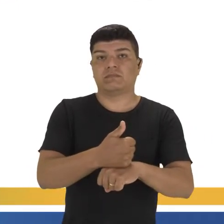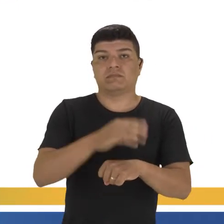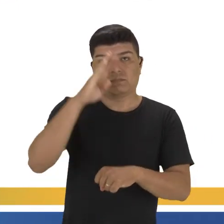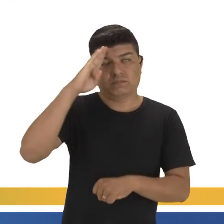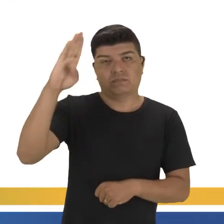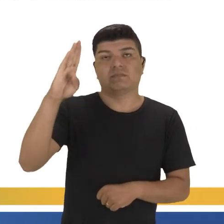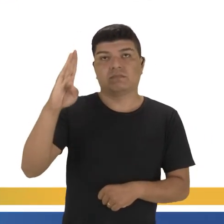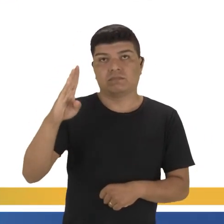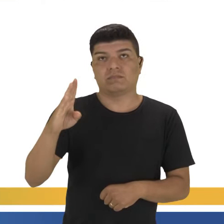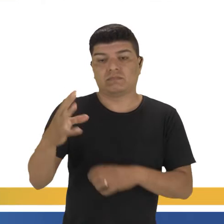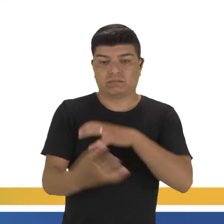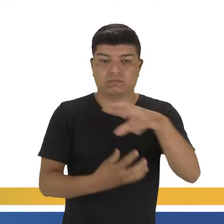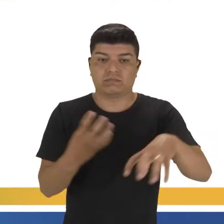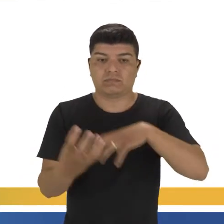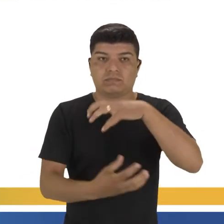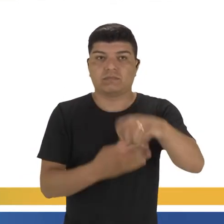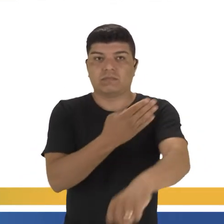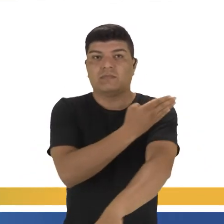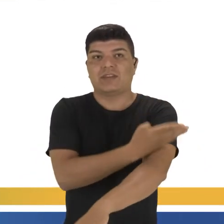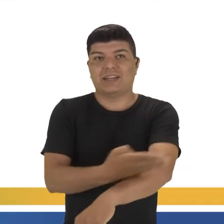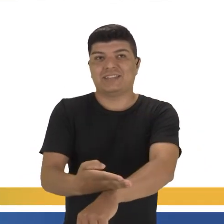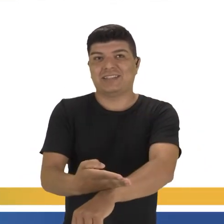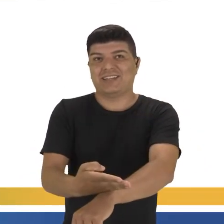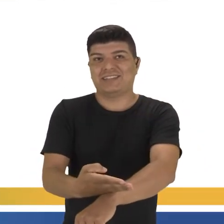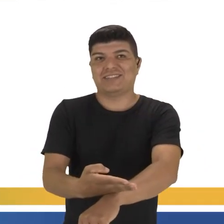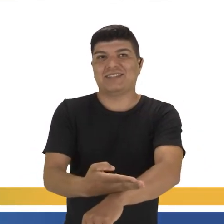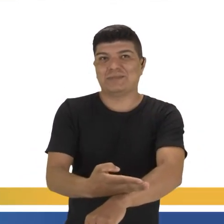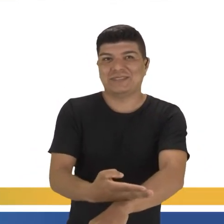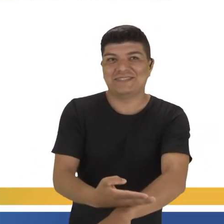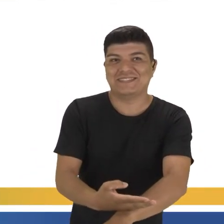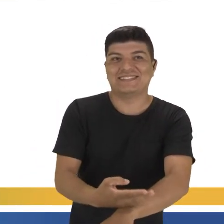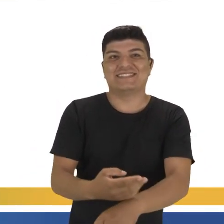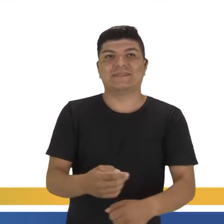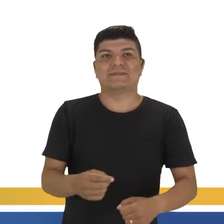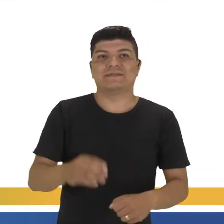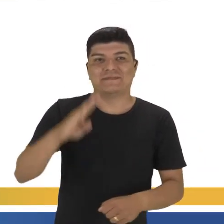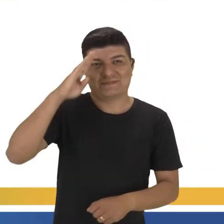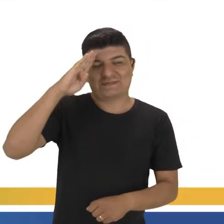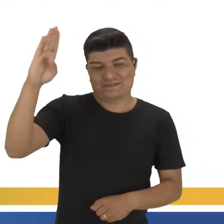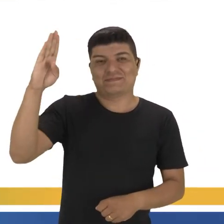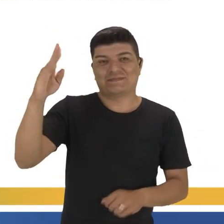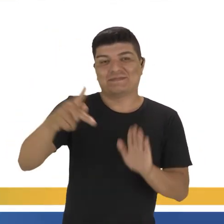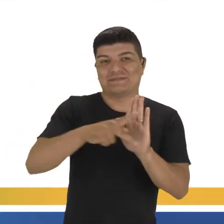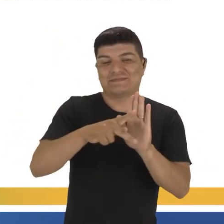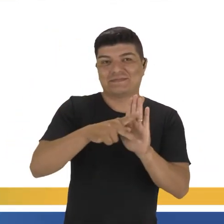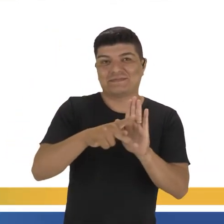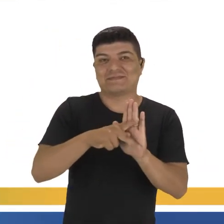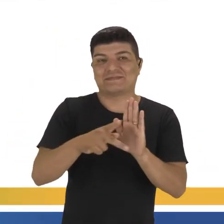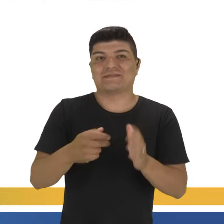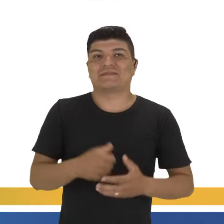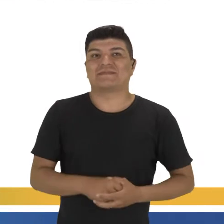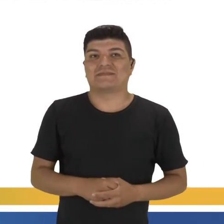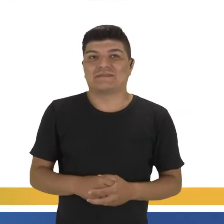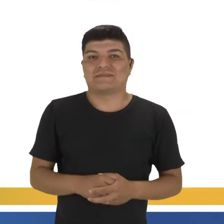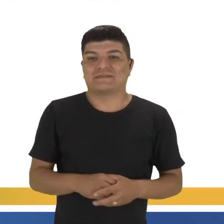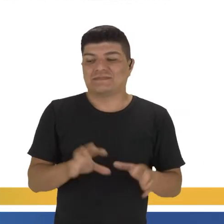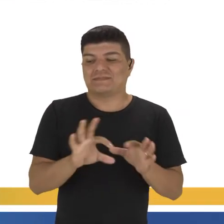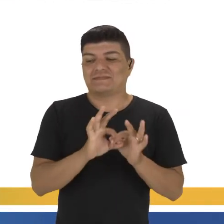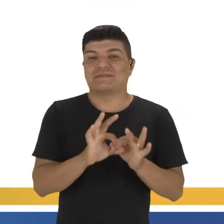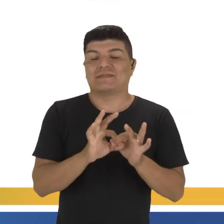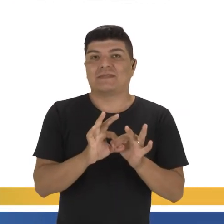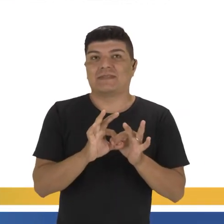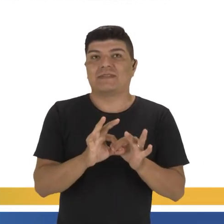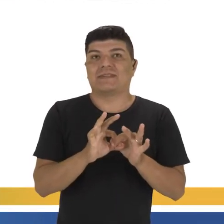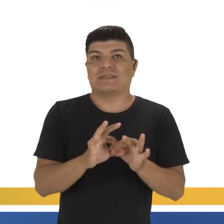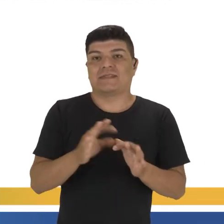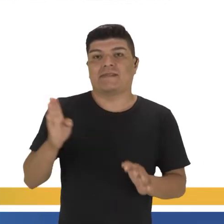para essa chamada Revolução Branca. Essa Revolução Branca tem uma característica própria, já que são lideranças ligadas